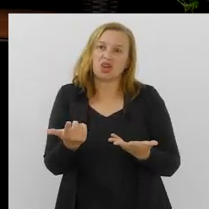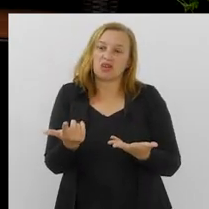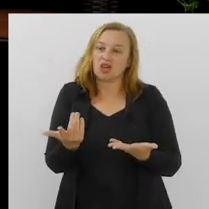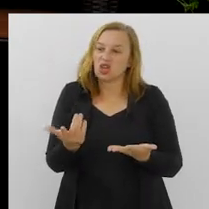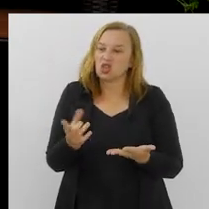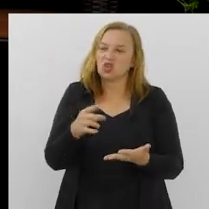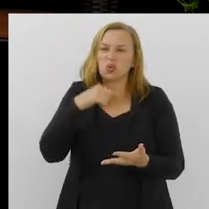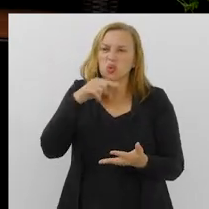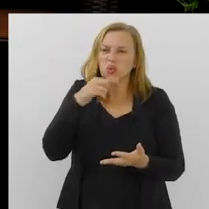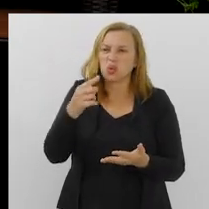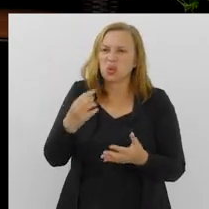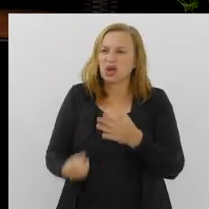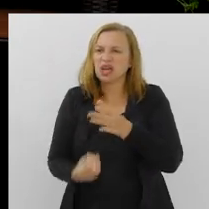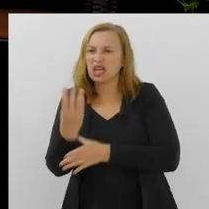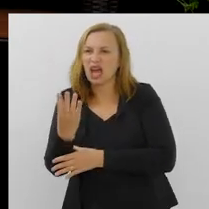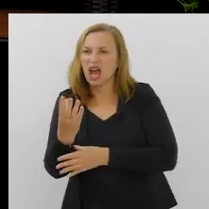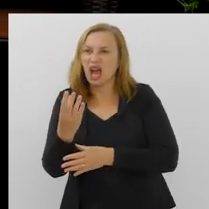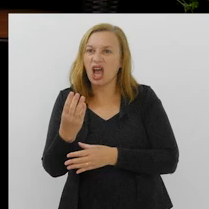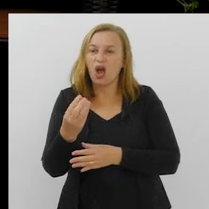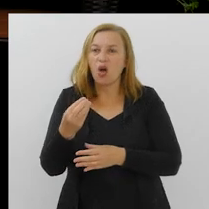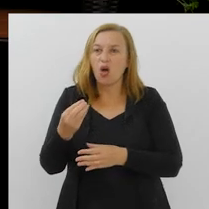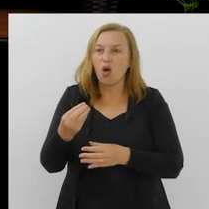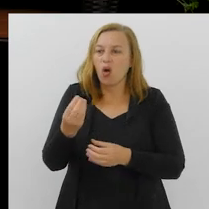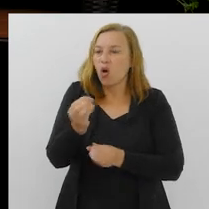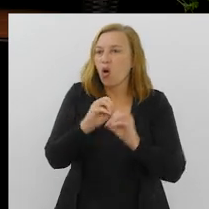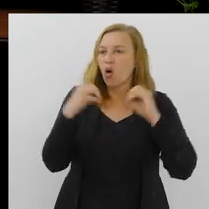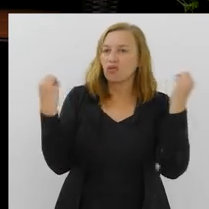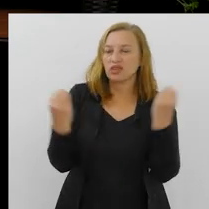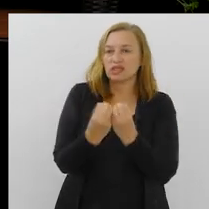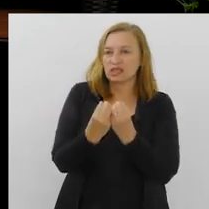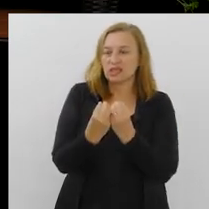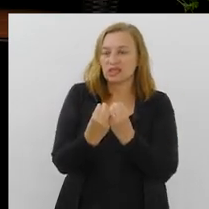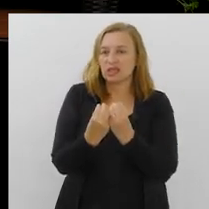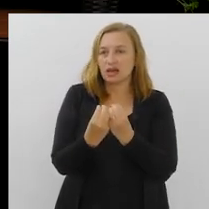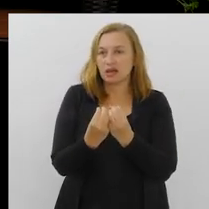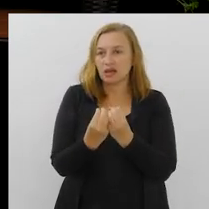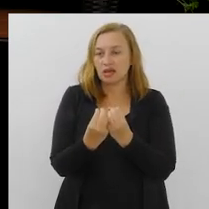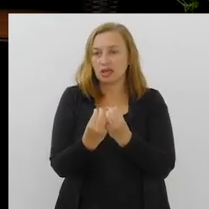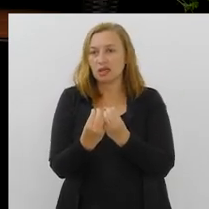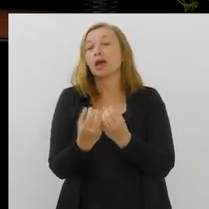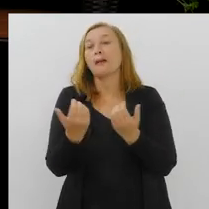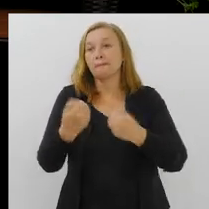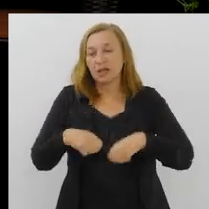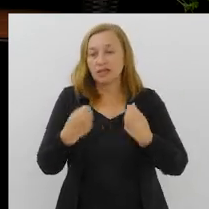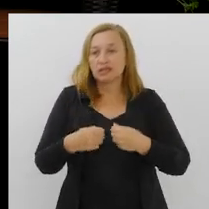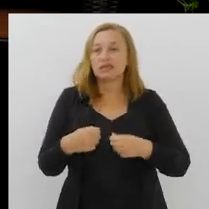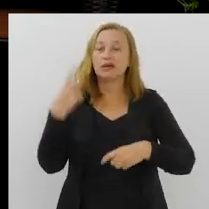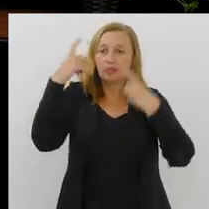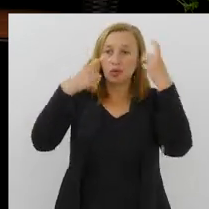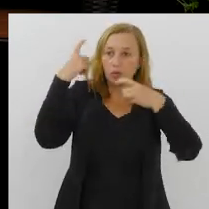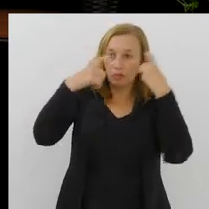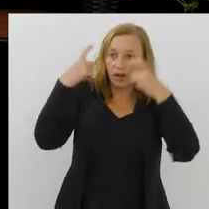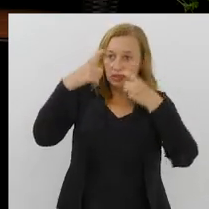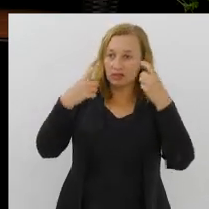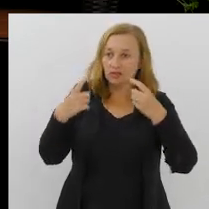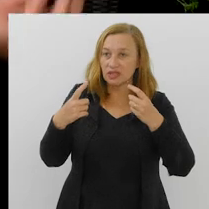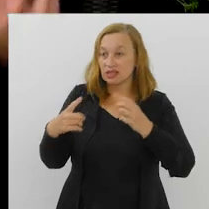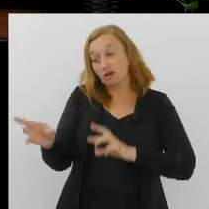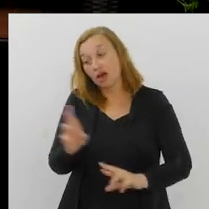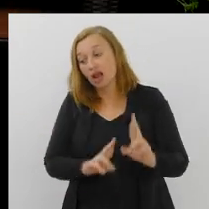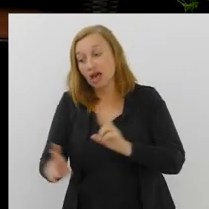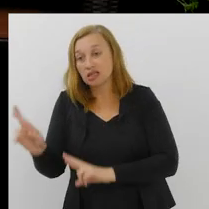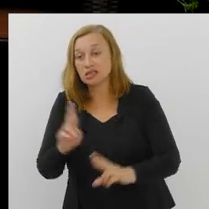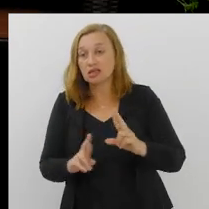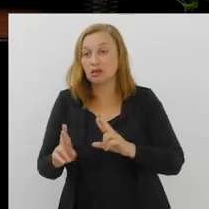oficina e chamar pessoas, ainda que muito experientes, mas que não comuniquem com a Jovem Advocacia. Então eu tenho essa preocupação de